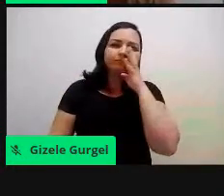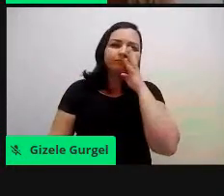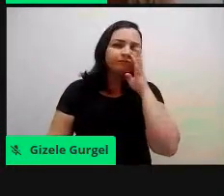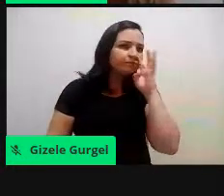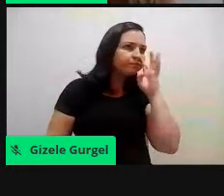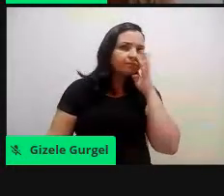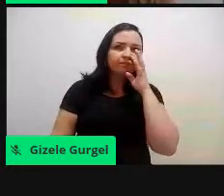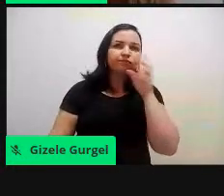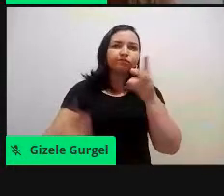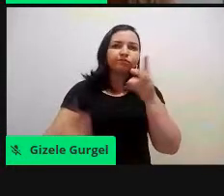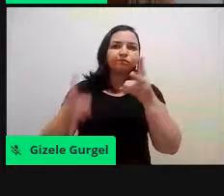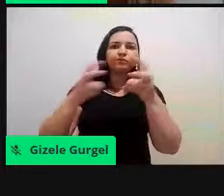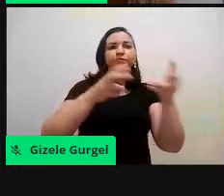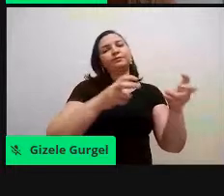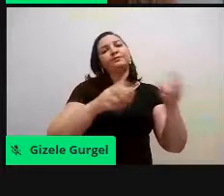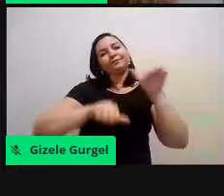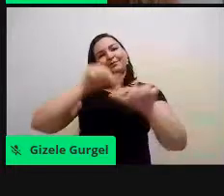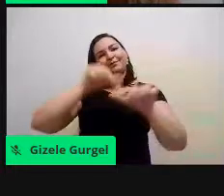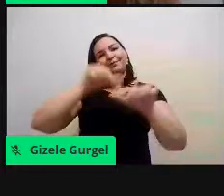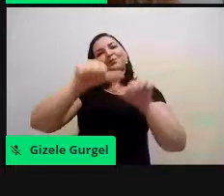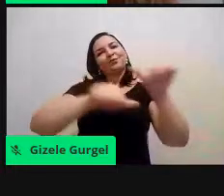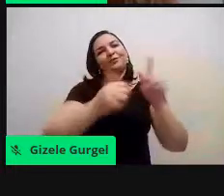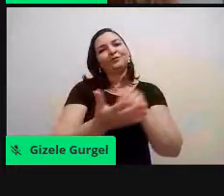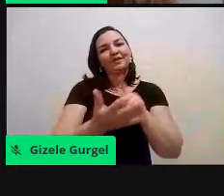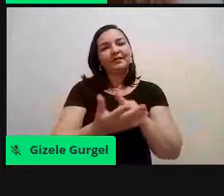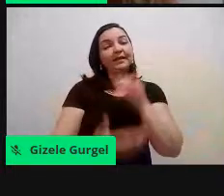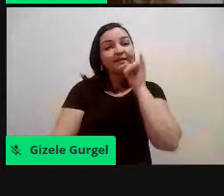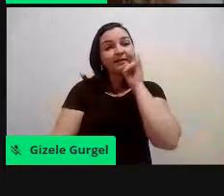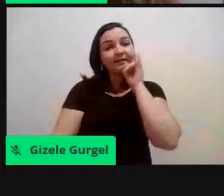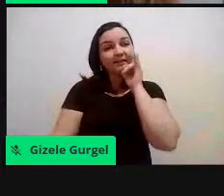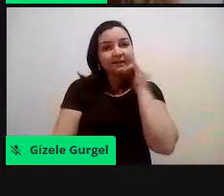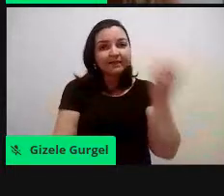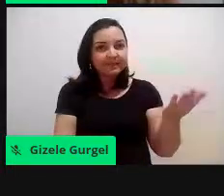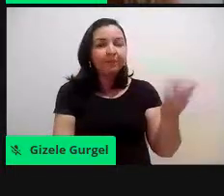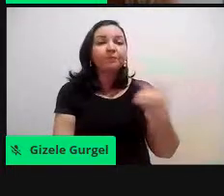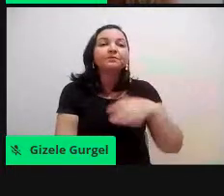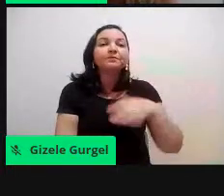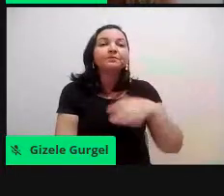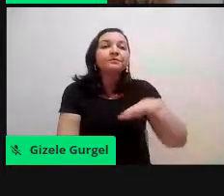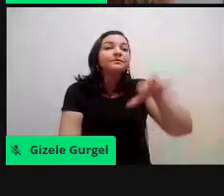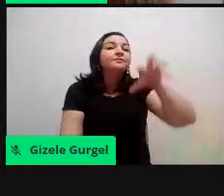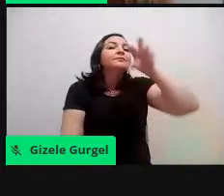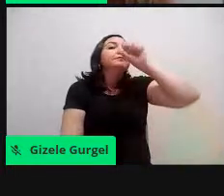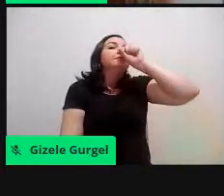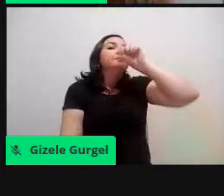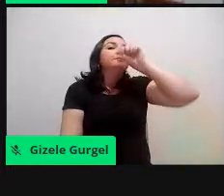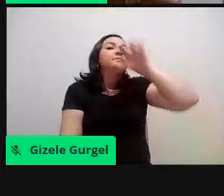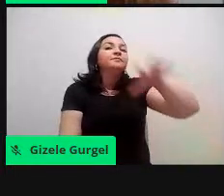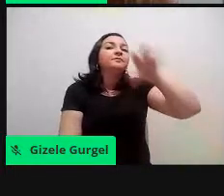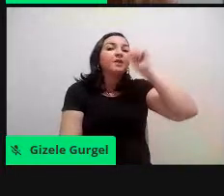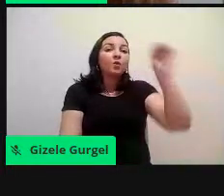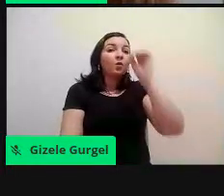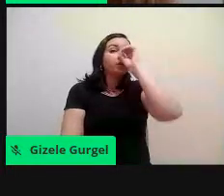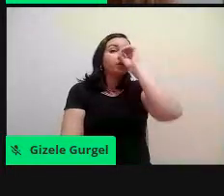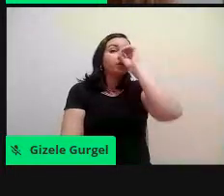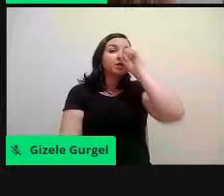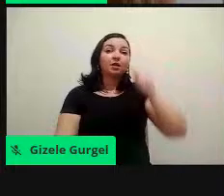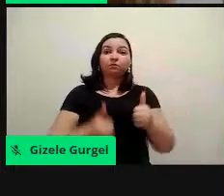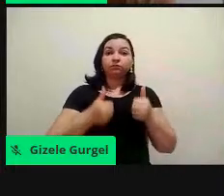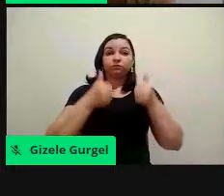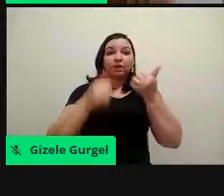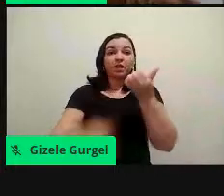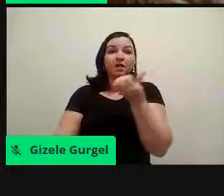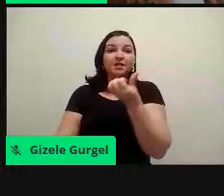diminuição desse ritmo, não é, como, por exemplo, a qualidade do ar melhorou até 60% no mundo,